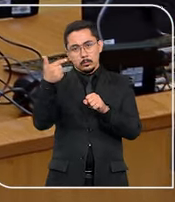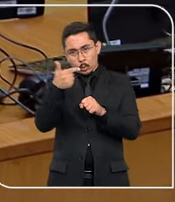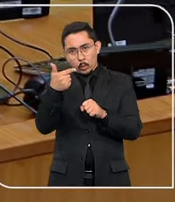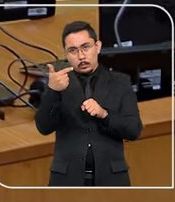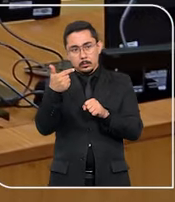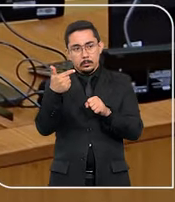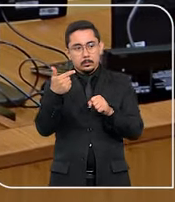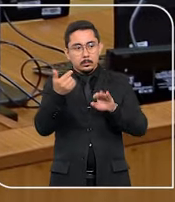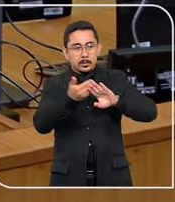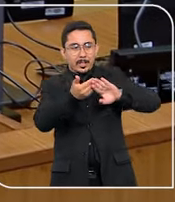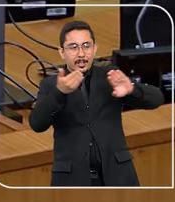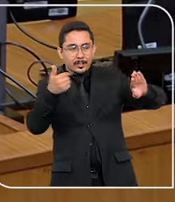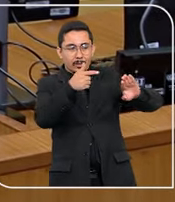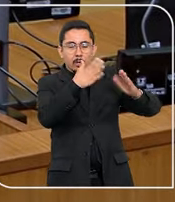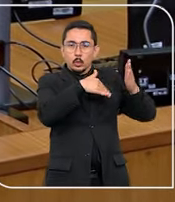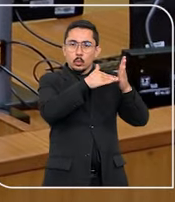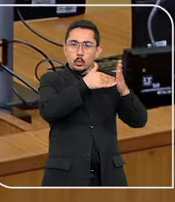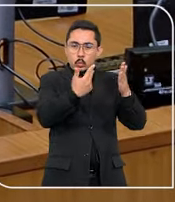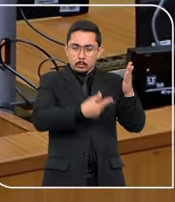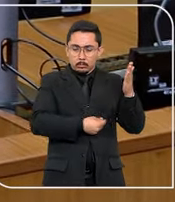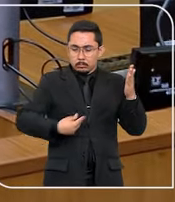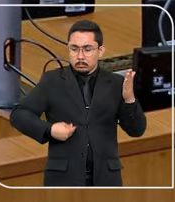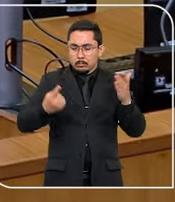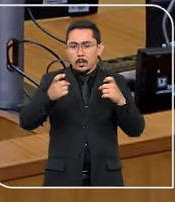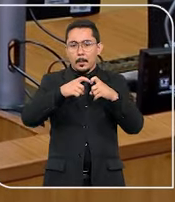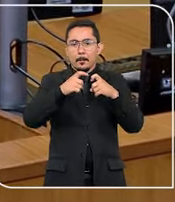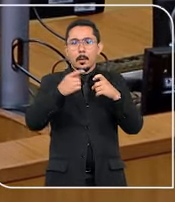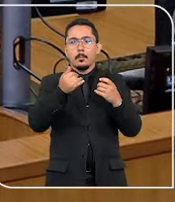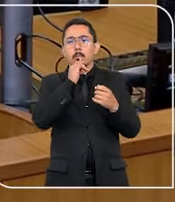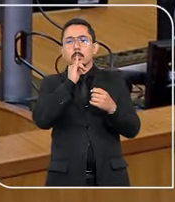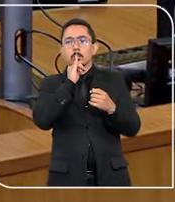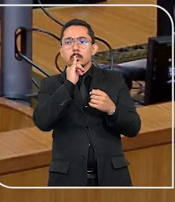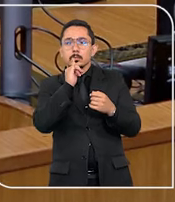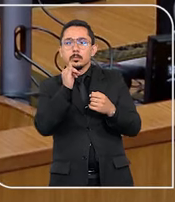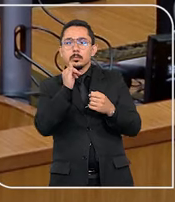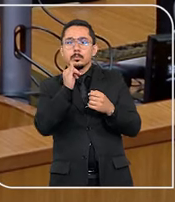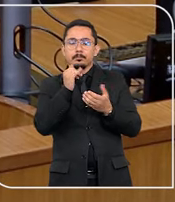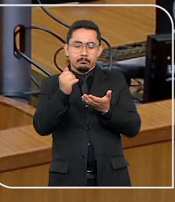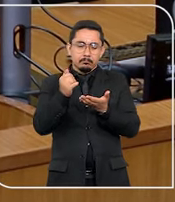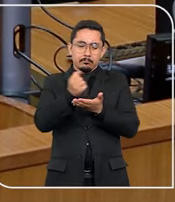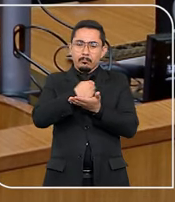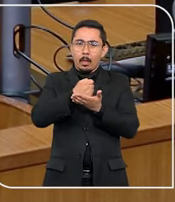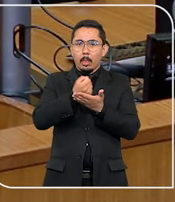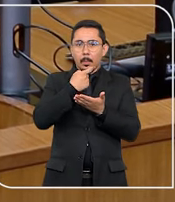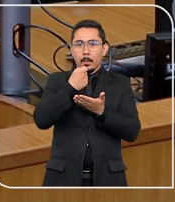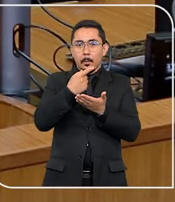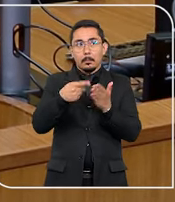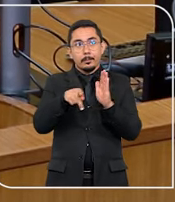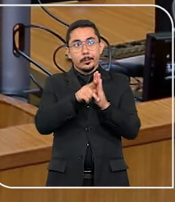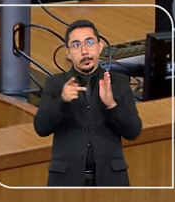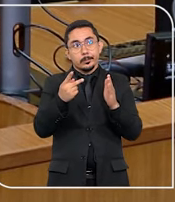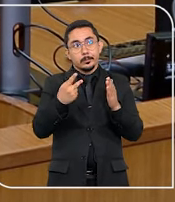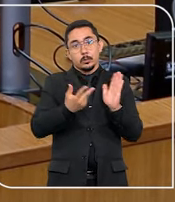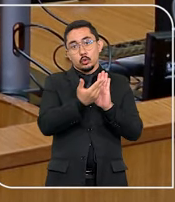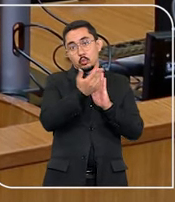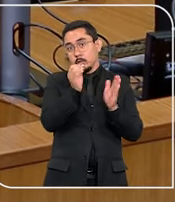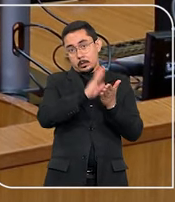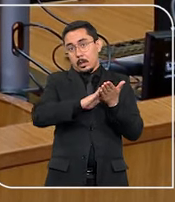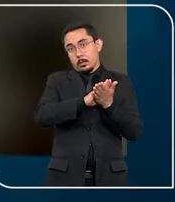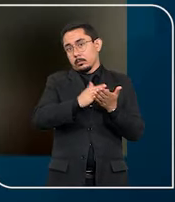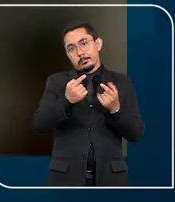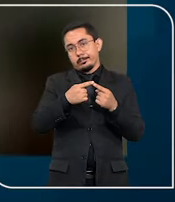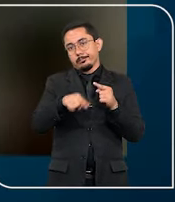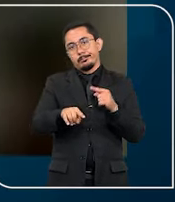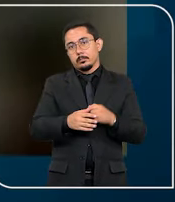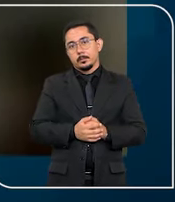não afastou as previsões normativas que excluem da cobertura medicamentos de uso domiciliar e órteses que não sejam ligadas a ato cirúrgico.